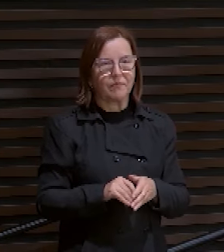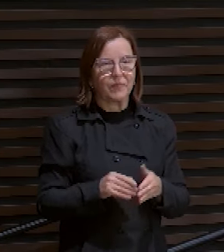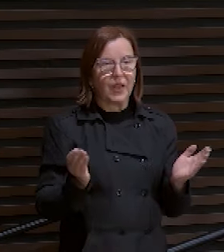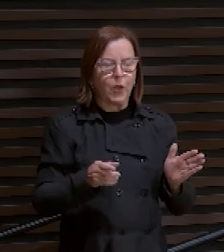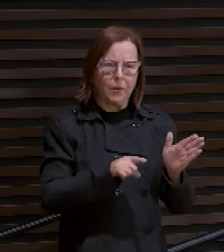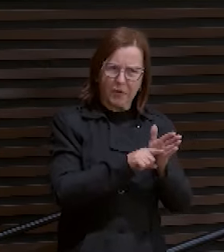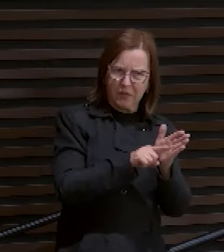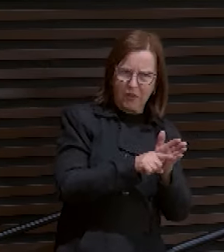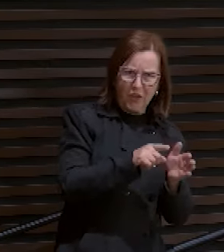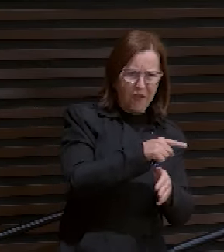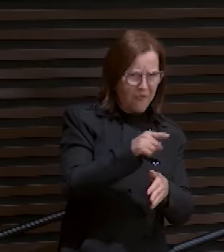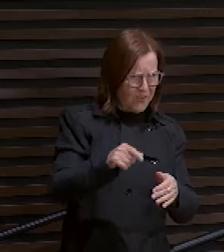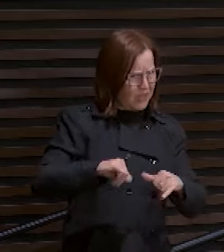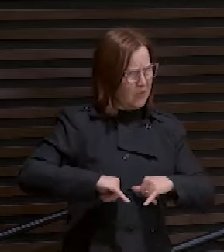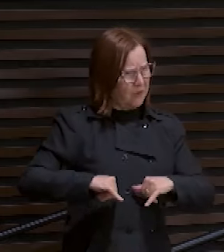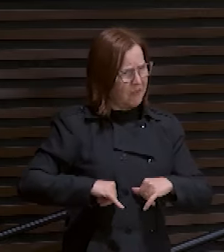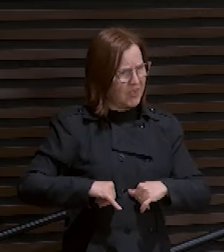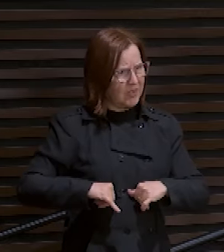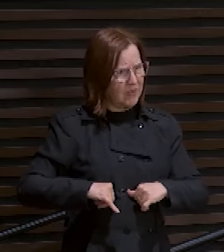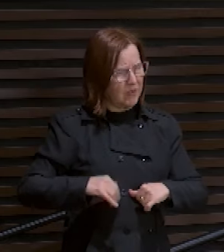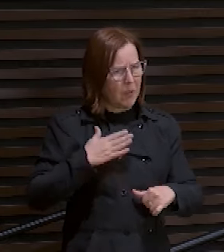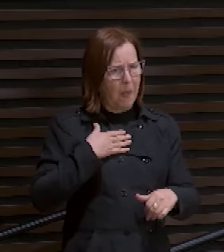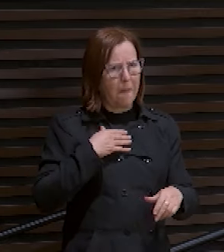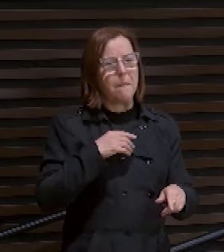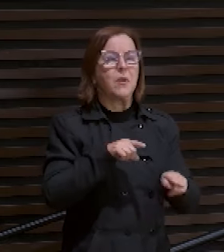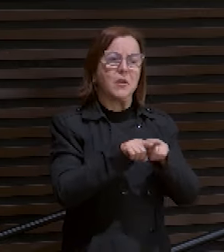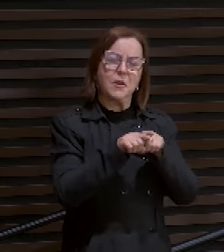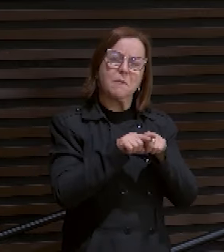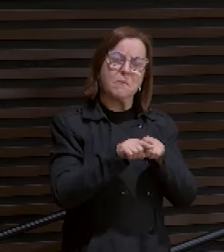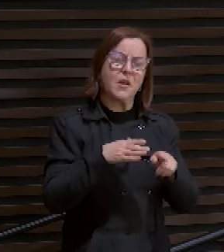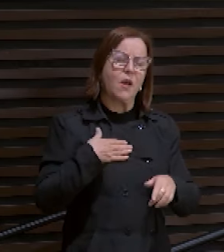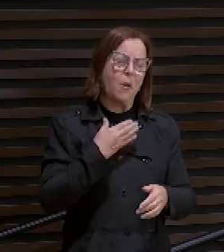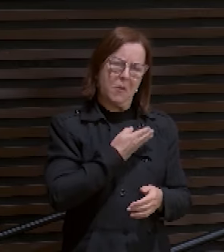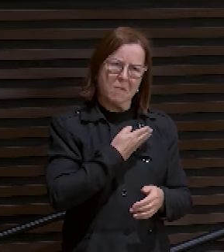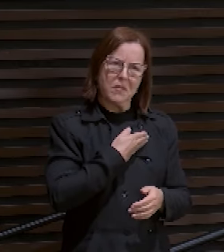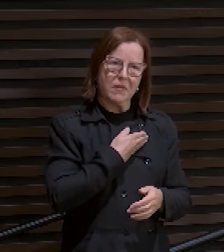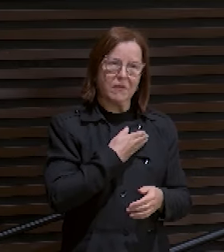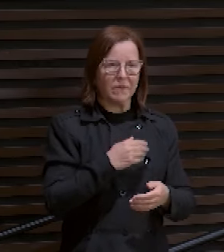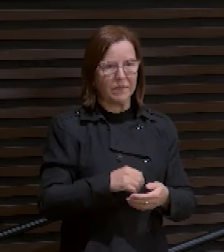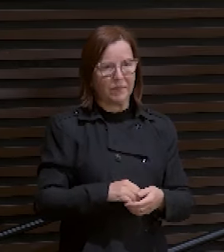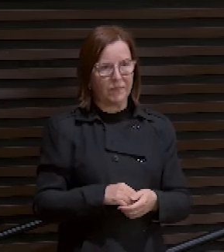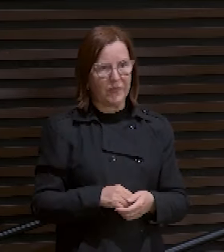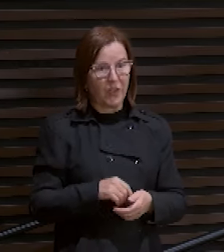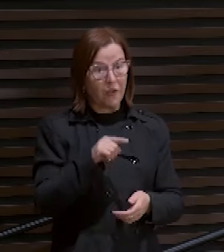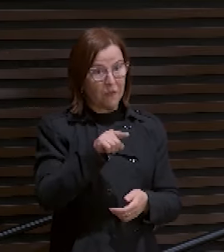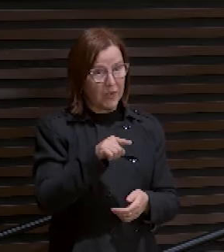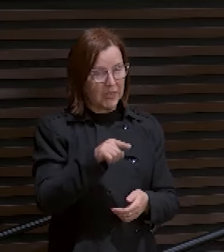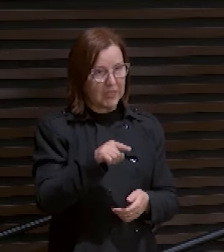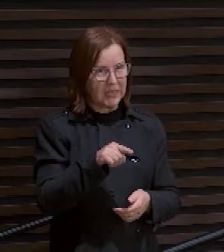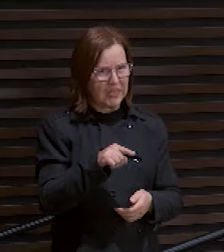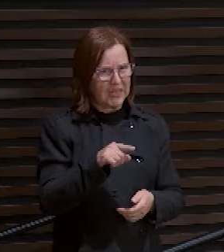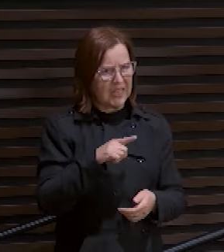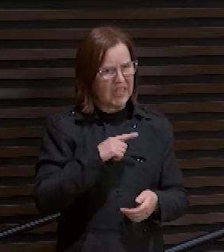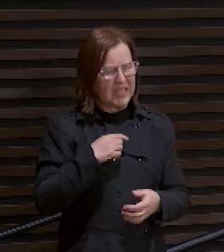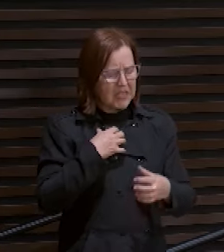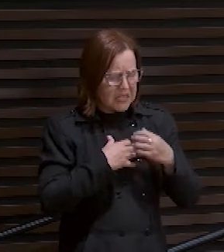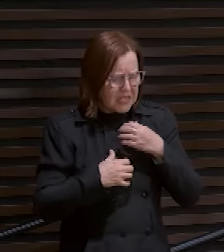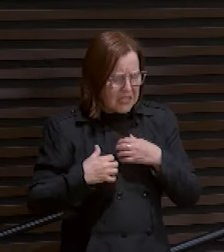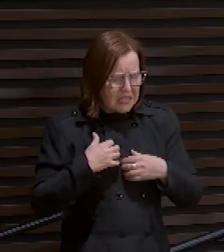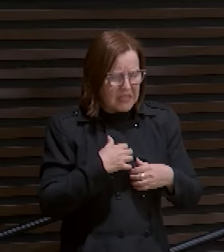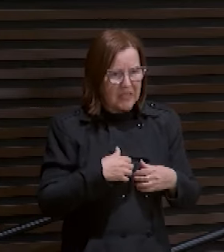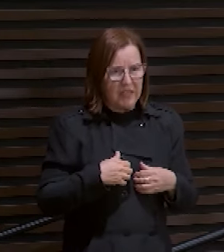você. Você está sofrendo, meu irmão? Minha irmã? Meu amigo? Minha amiga? Você está passando por ansiedades?